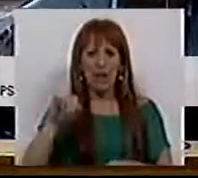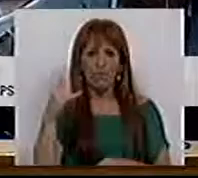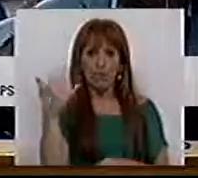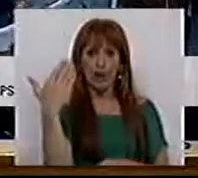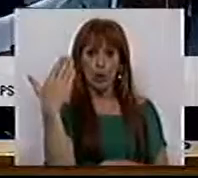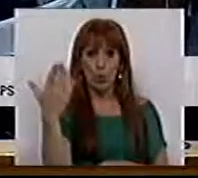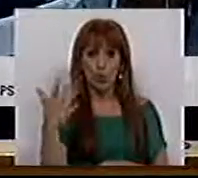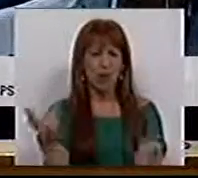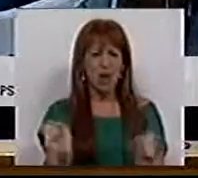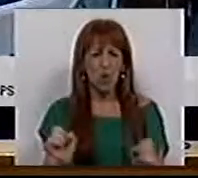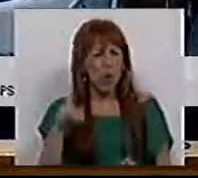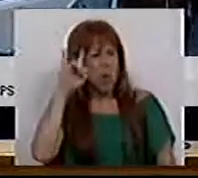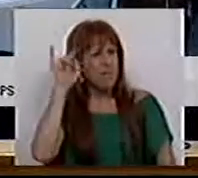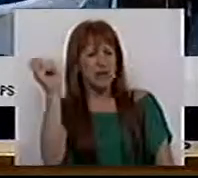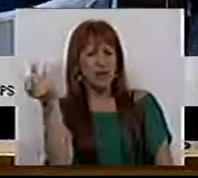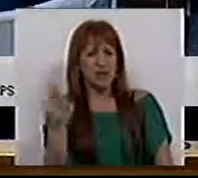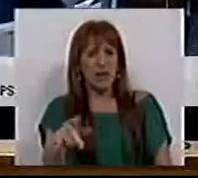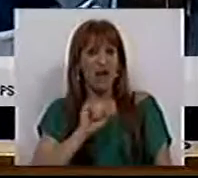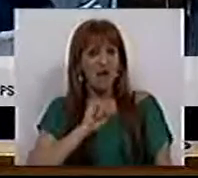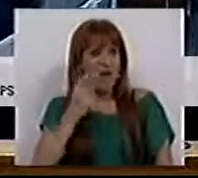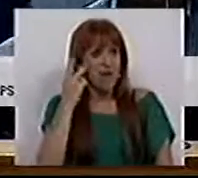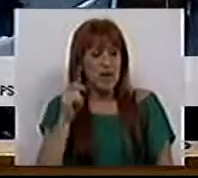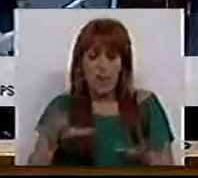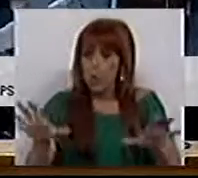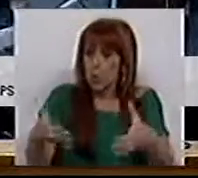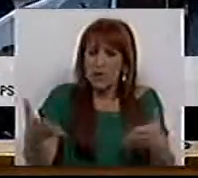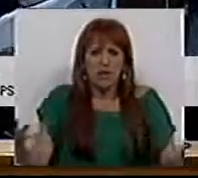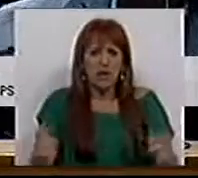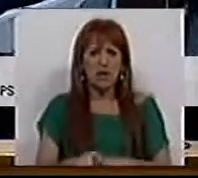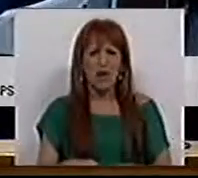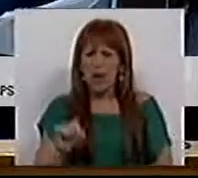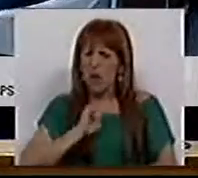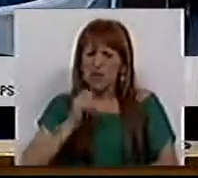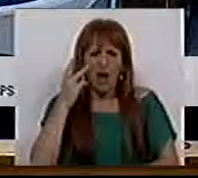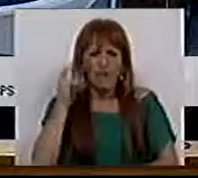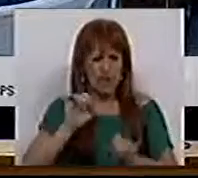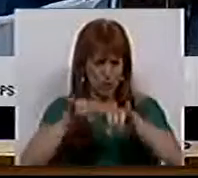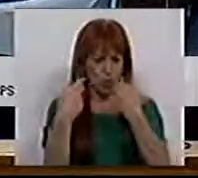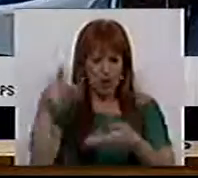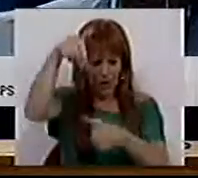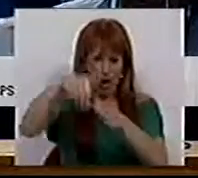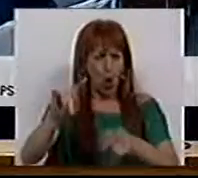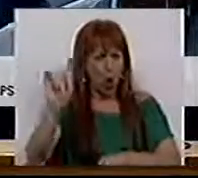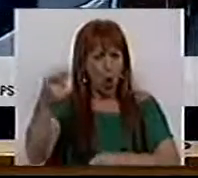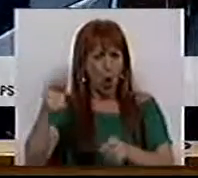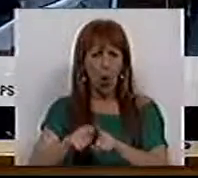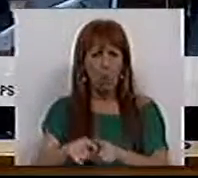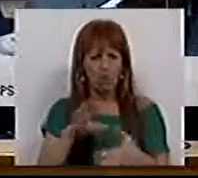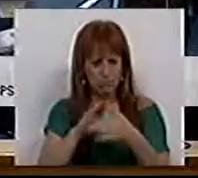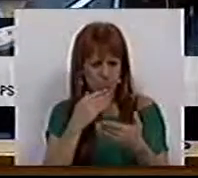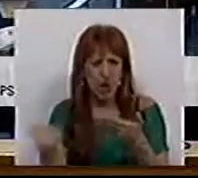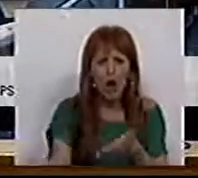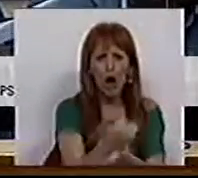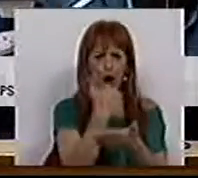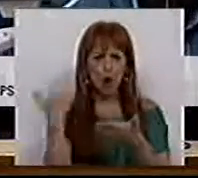XXI, já não imaginamos a nossa vida coletiva, a nossa vida em sociedade sem uma adequada